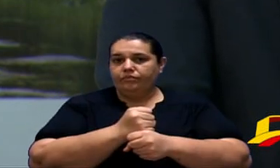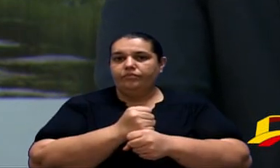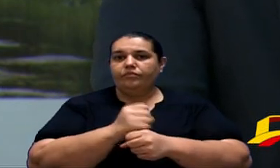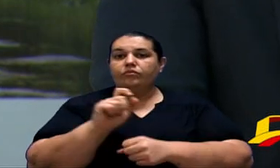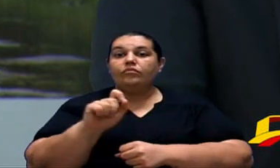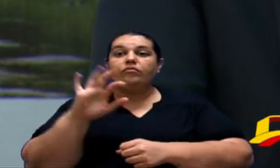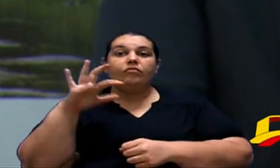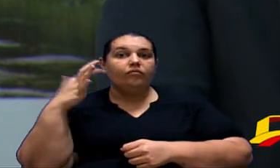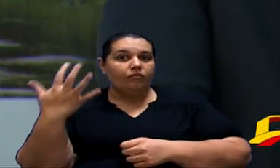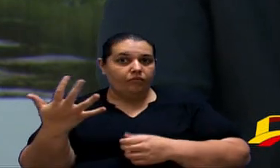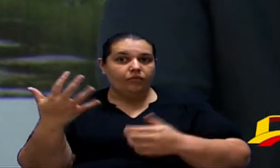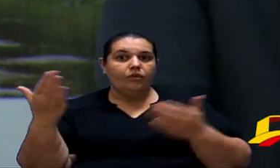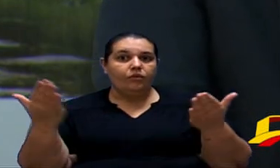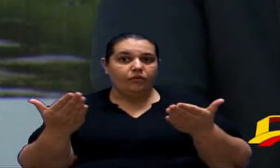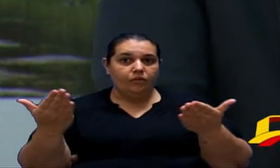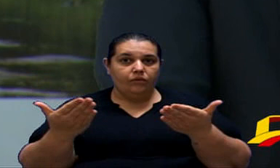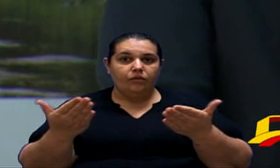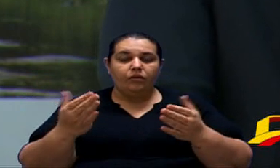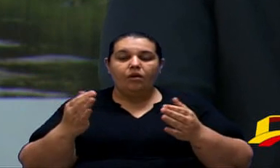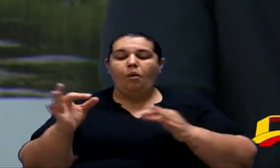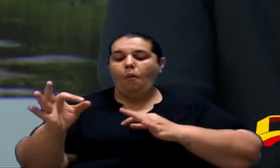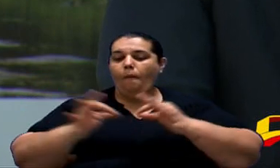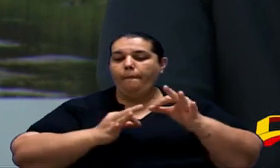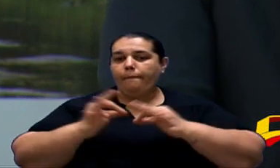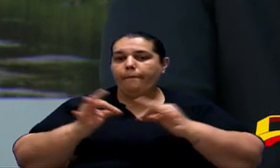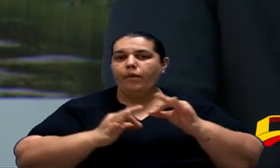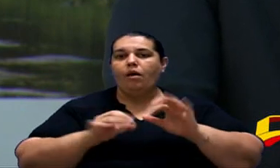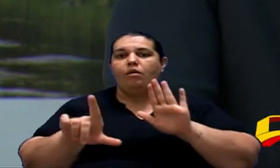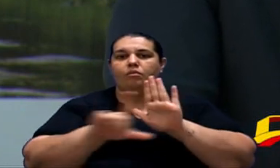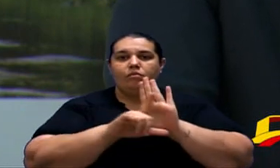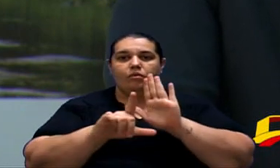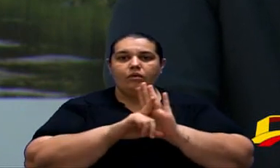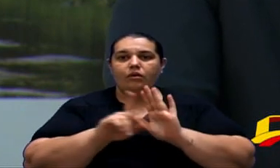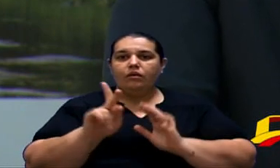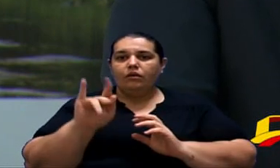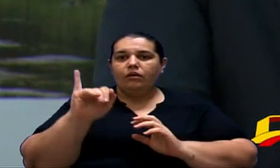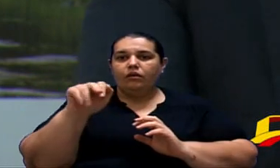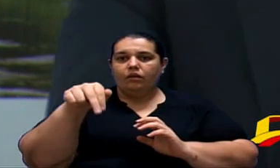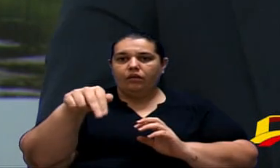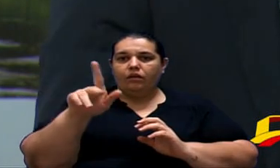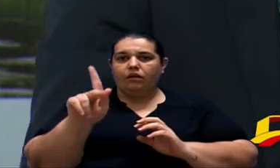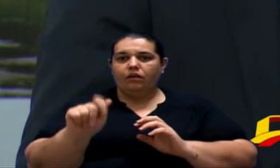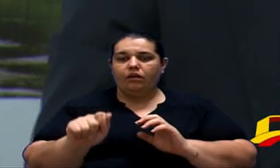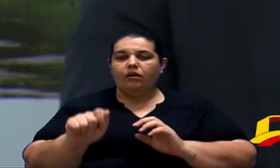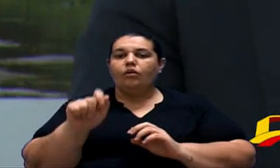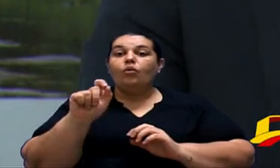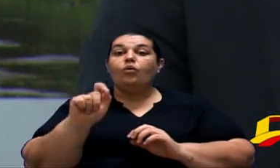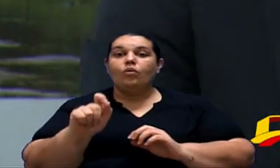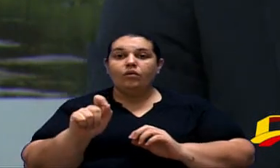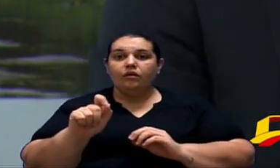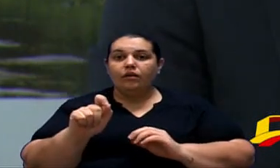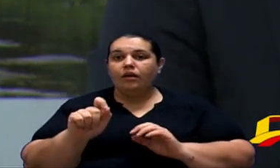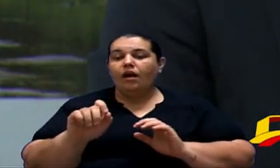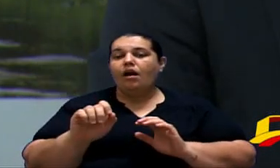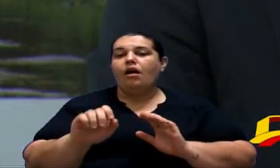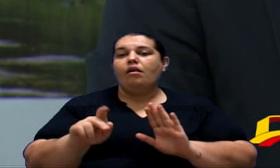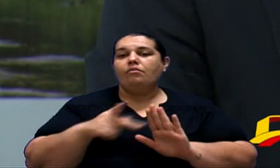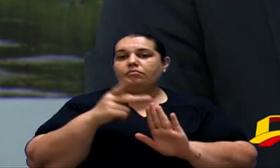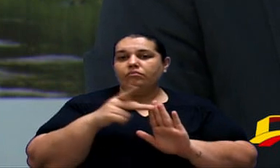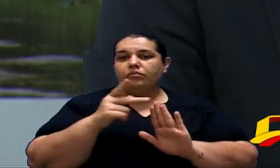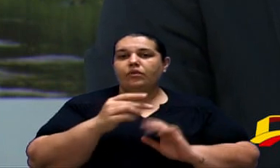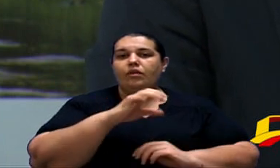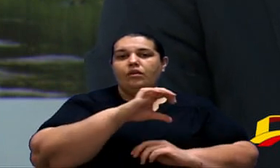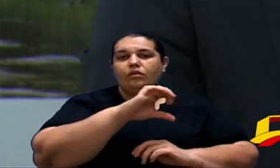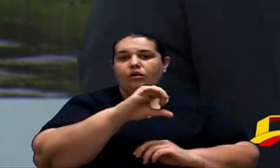Ocorre que atualmente existe um projeto de lei do deputado Kim Kataguiri que visa revogar a referida lei 9